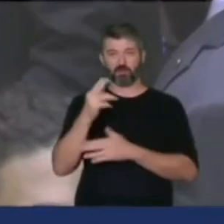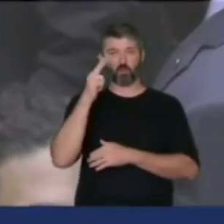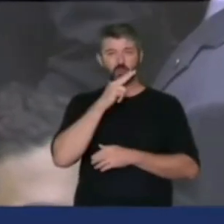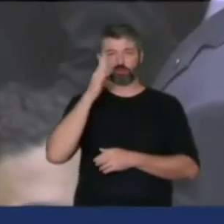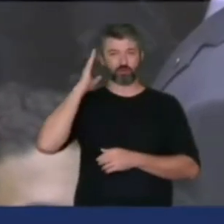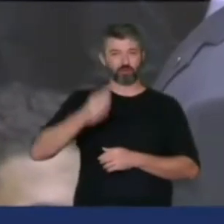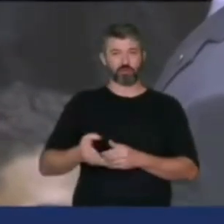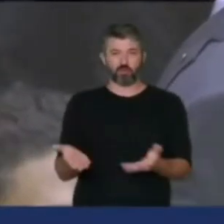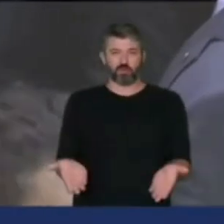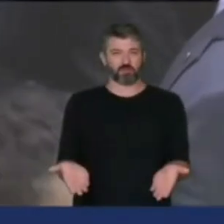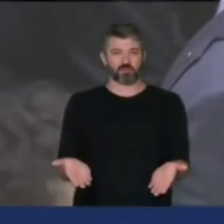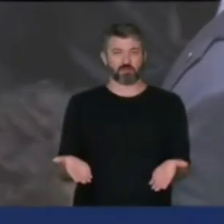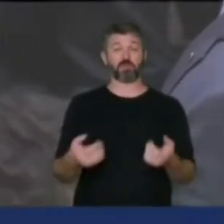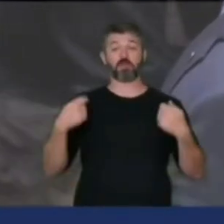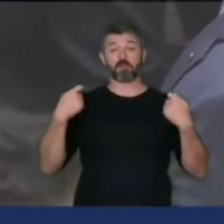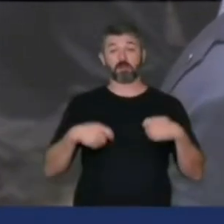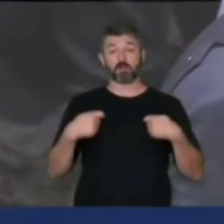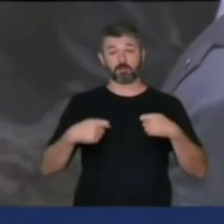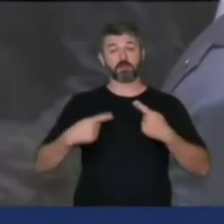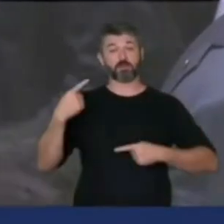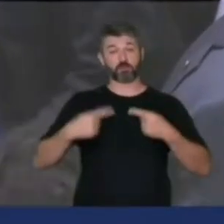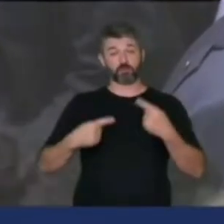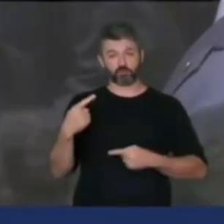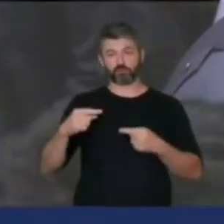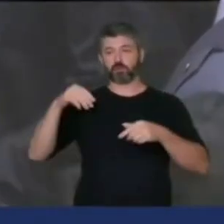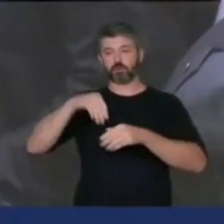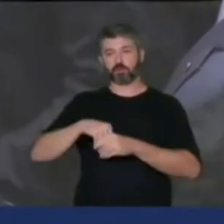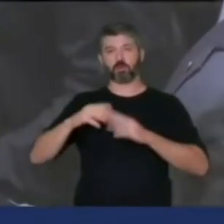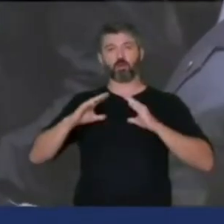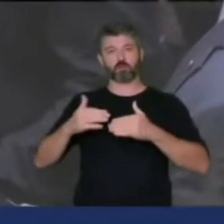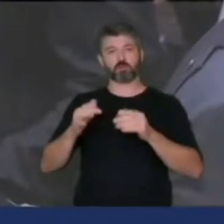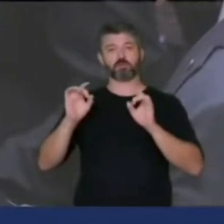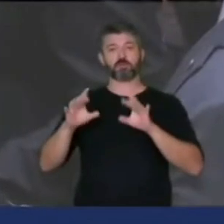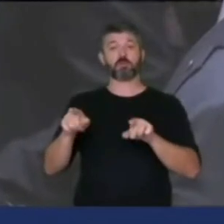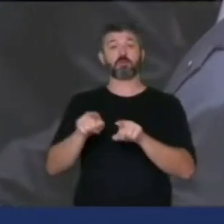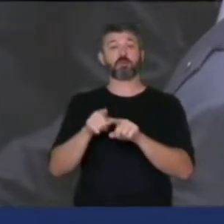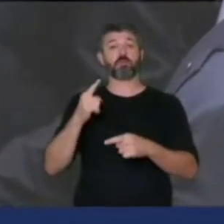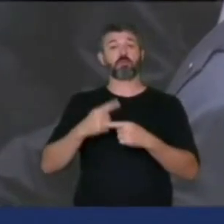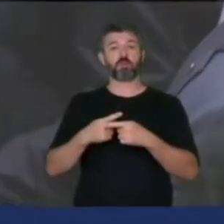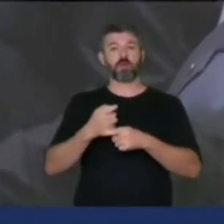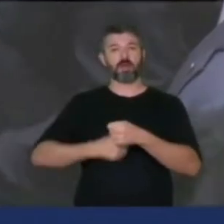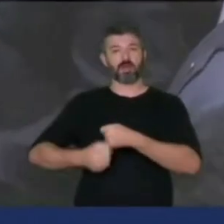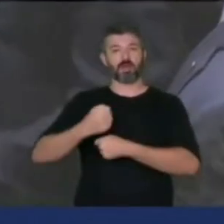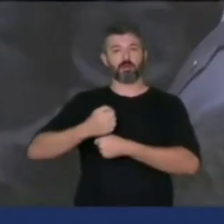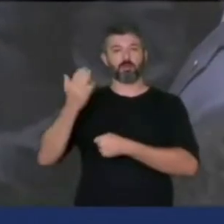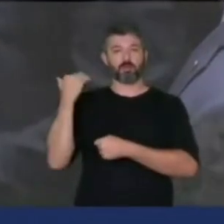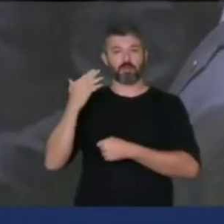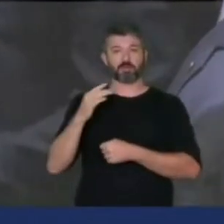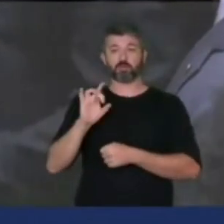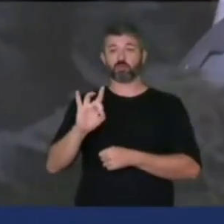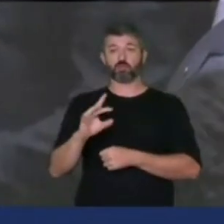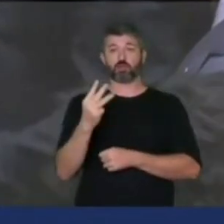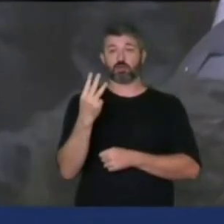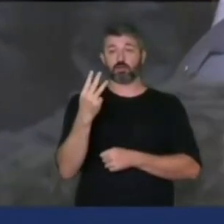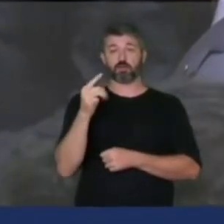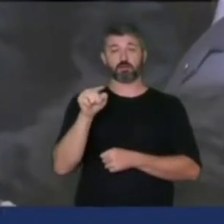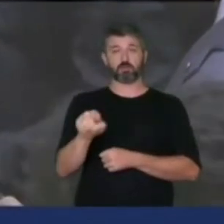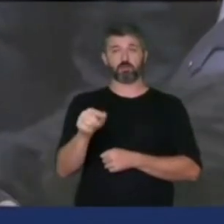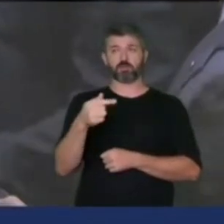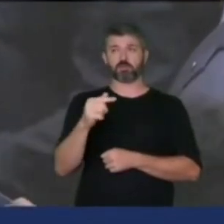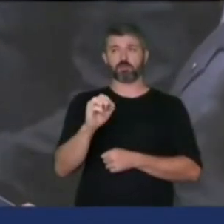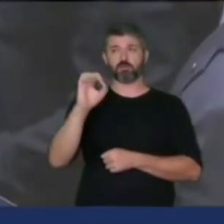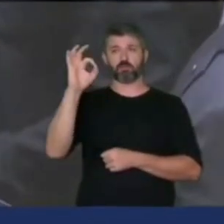dessa forma. Ele precisa ser discutido em uma comissão especial, até porque no ano passado, somente 3,70